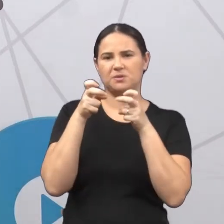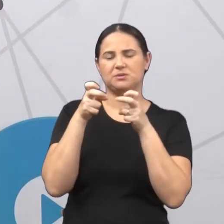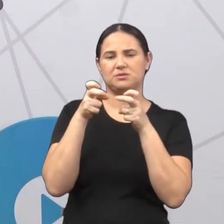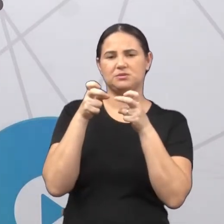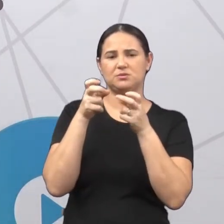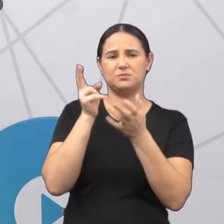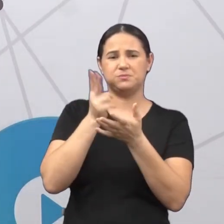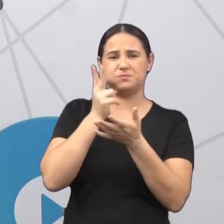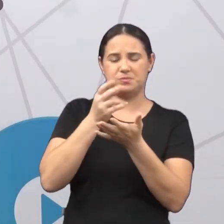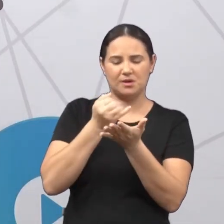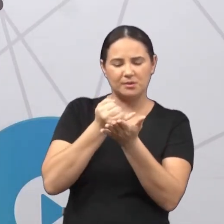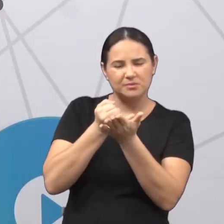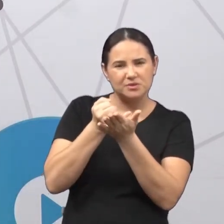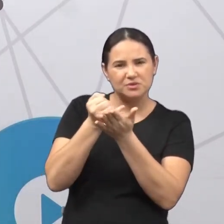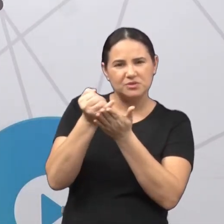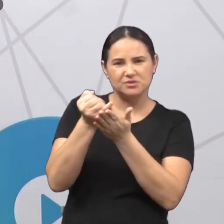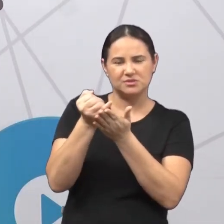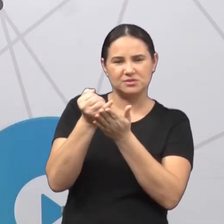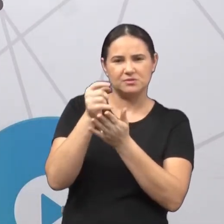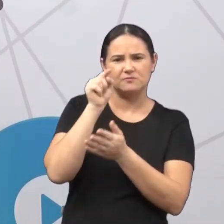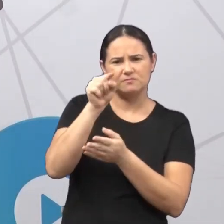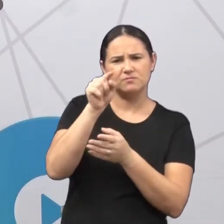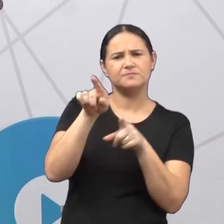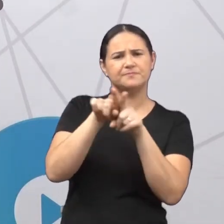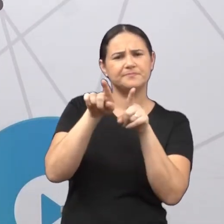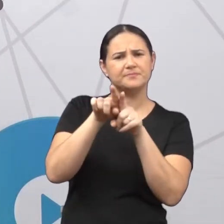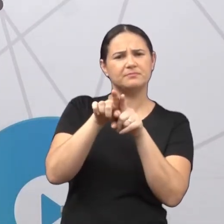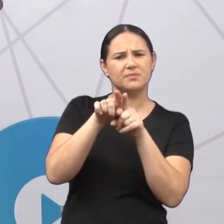início? Quando você nasceu, você era como?